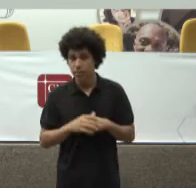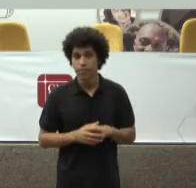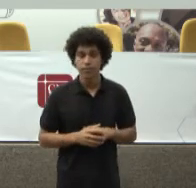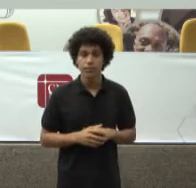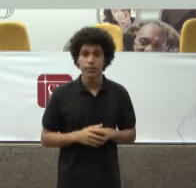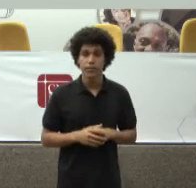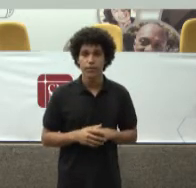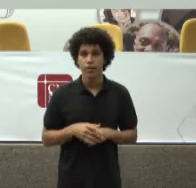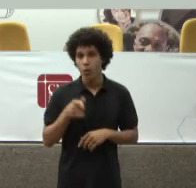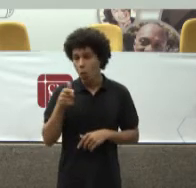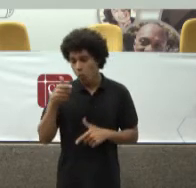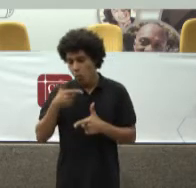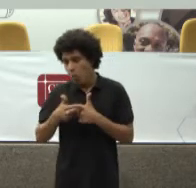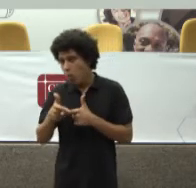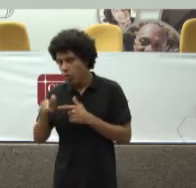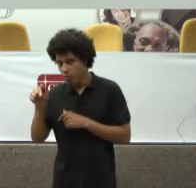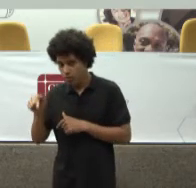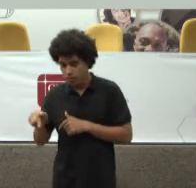Esse problema